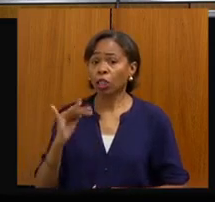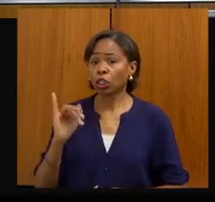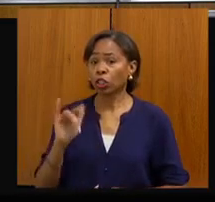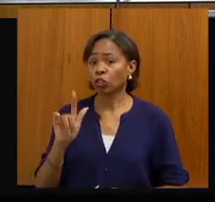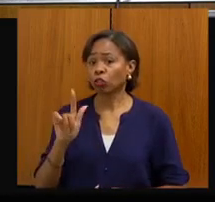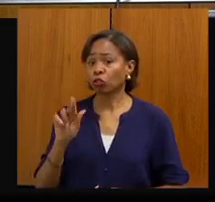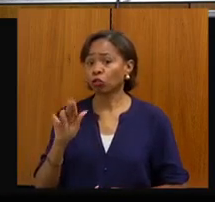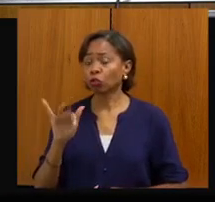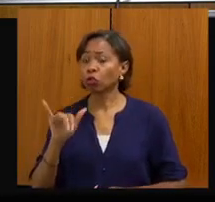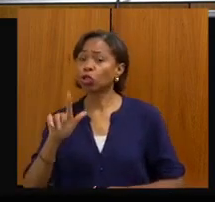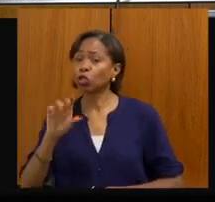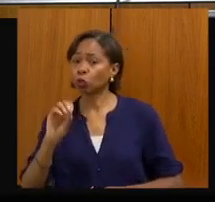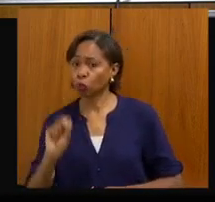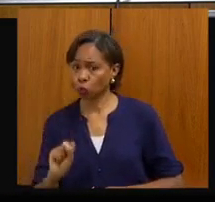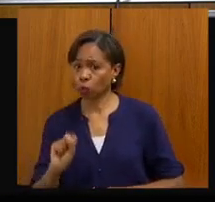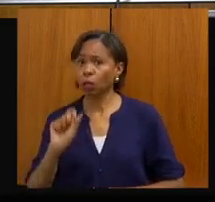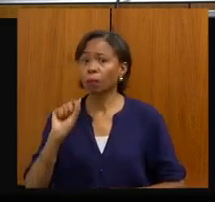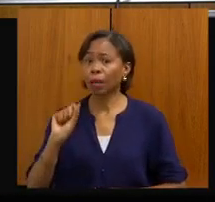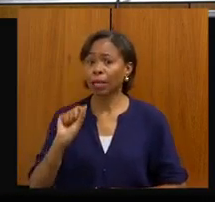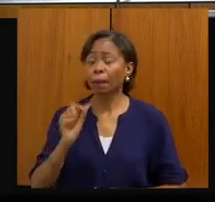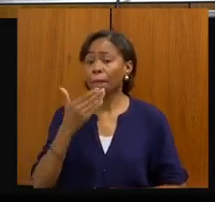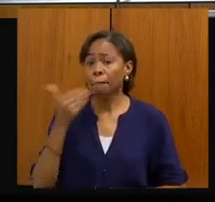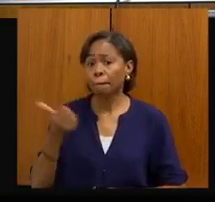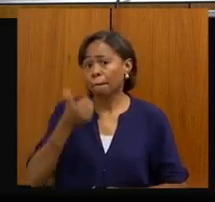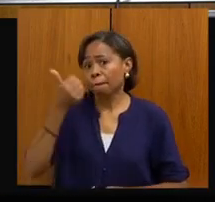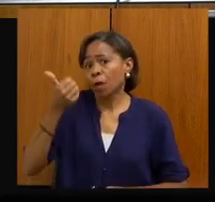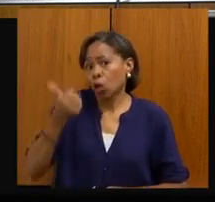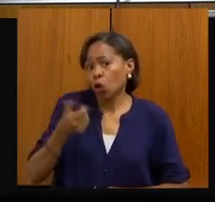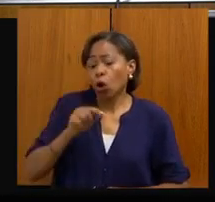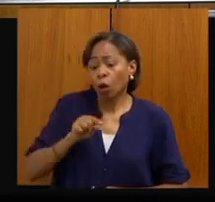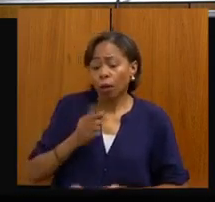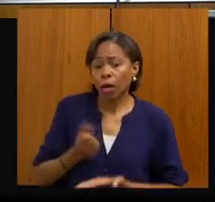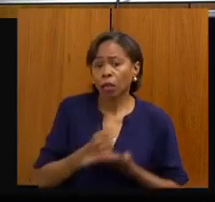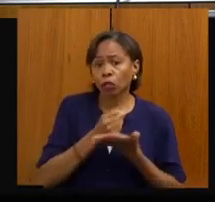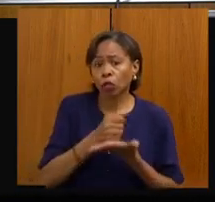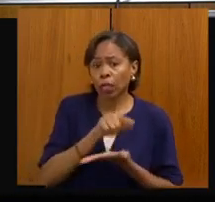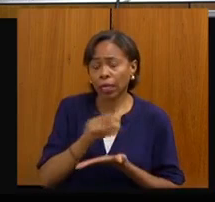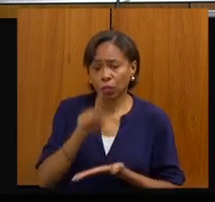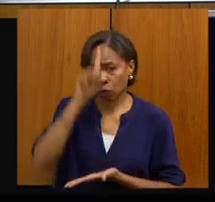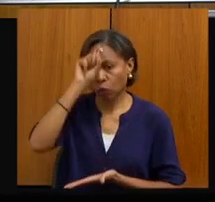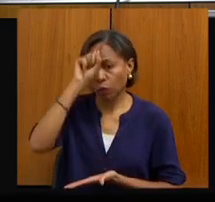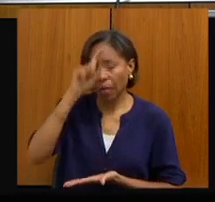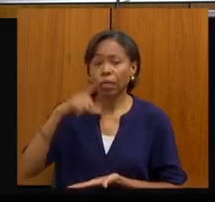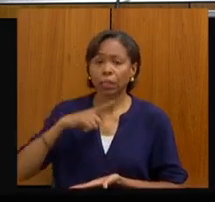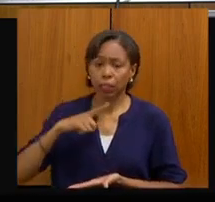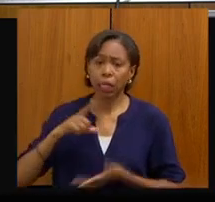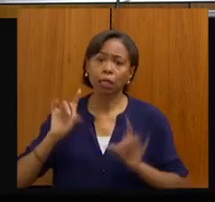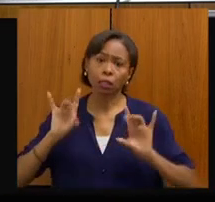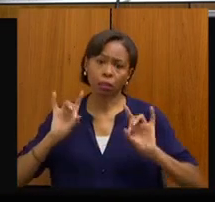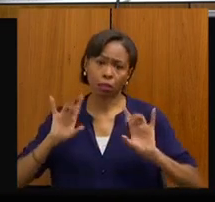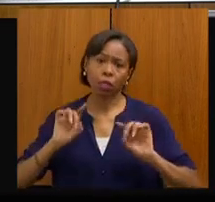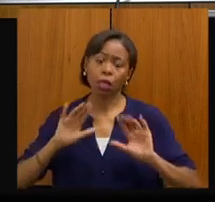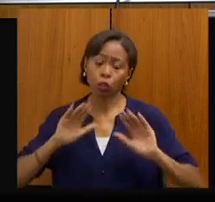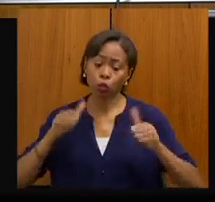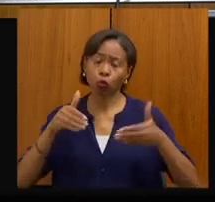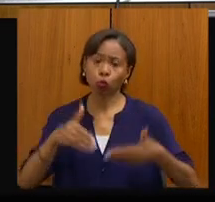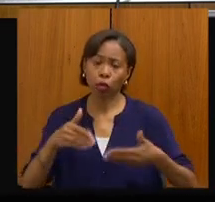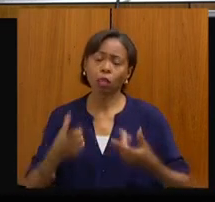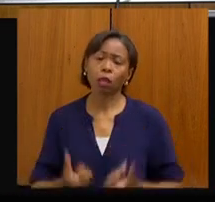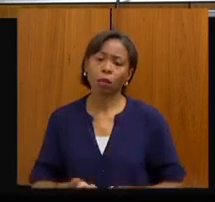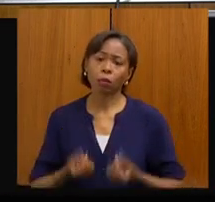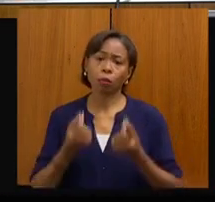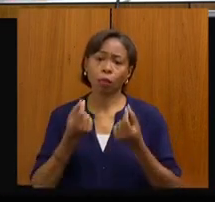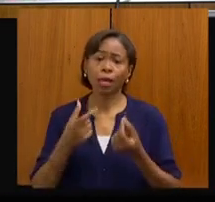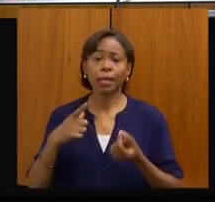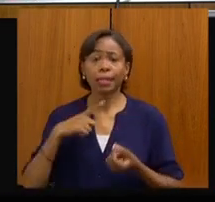condições de sustentabilidade dos hospitais habilitados também em relação a uma